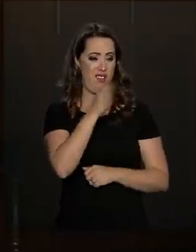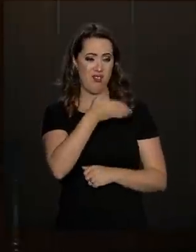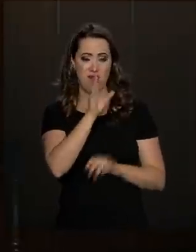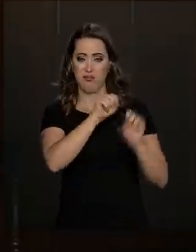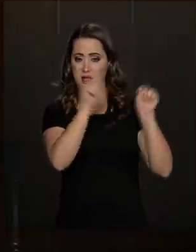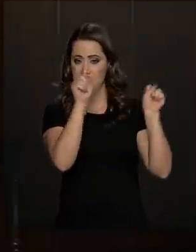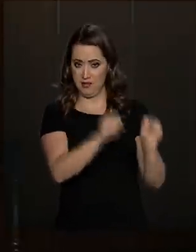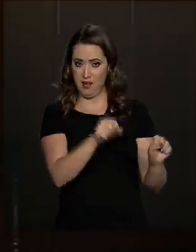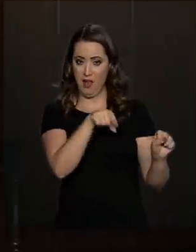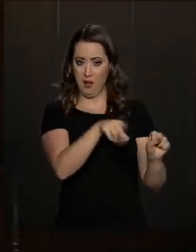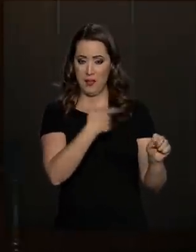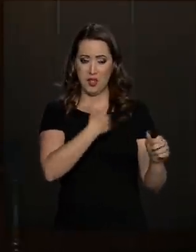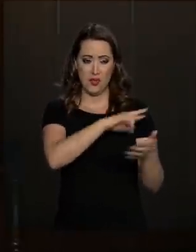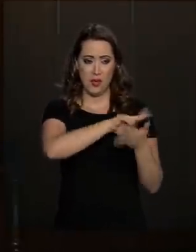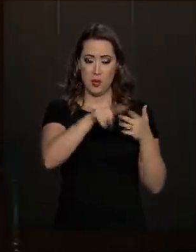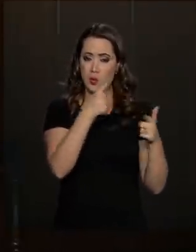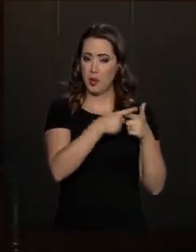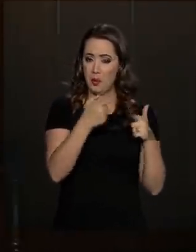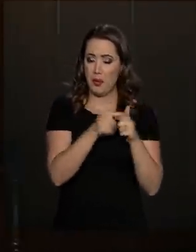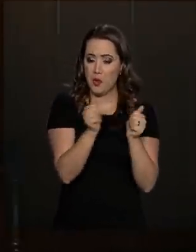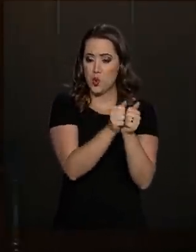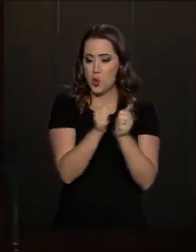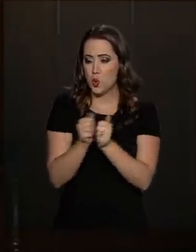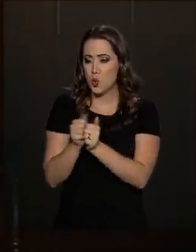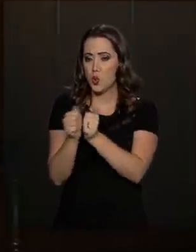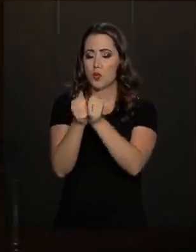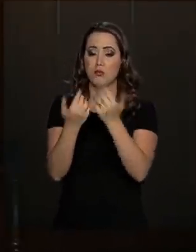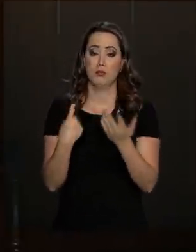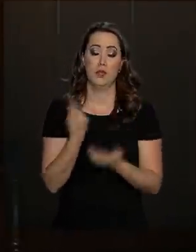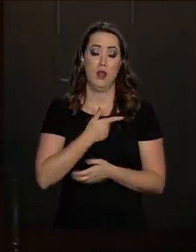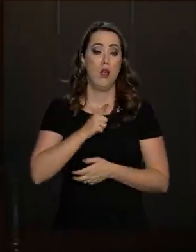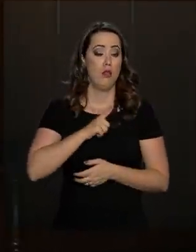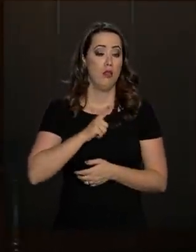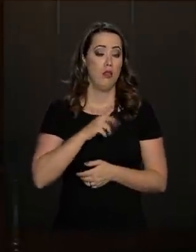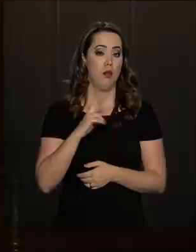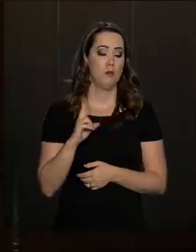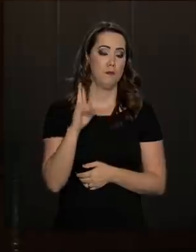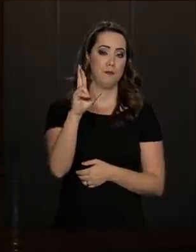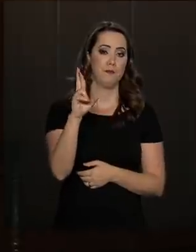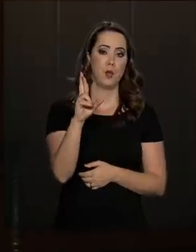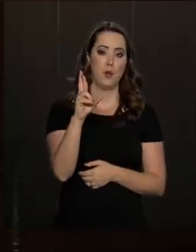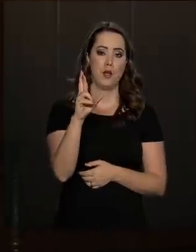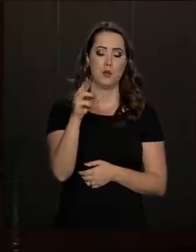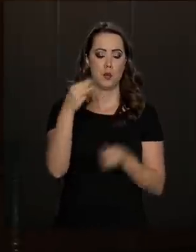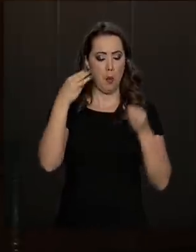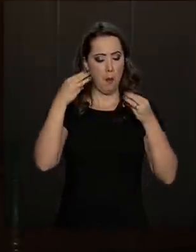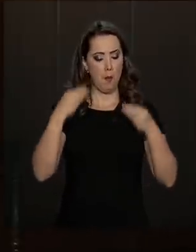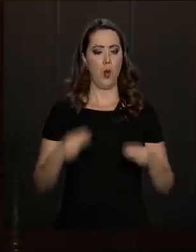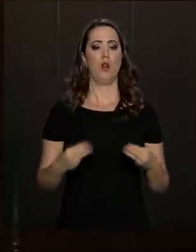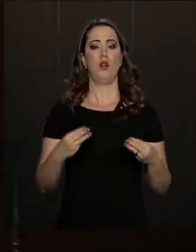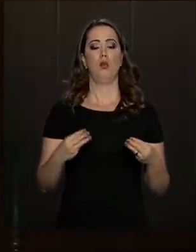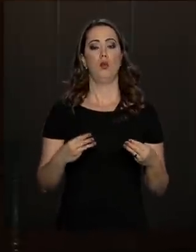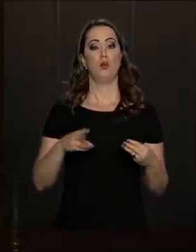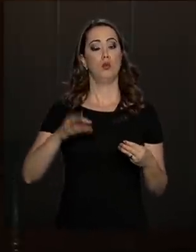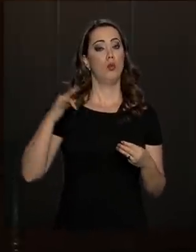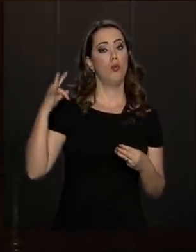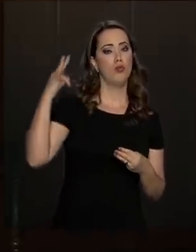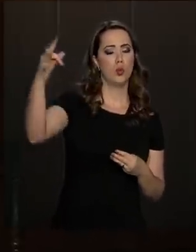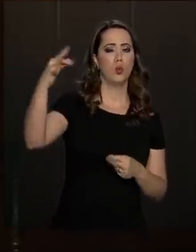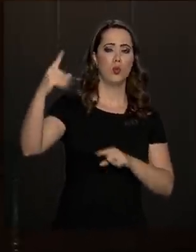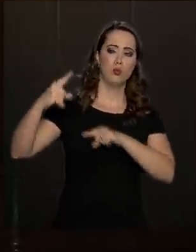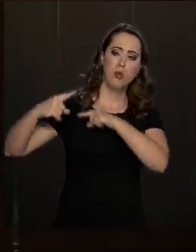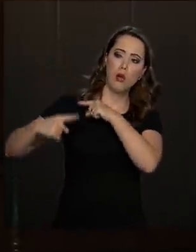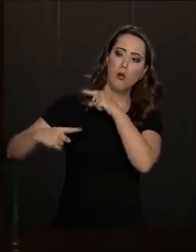cheio de bombas a bordo. Então, nós tínhamos uma responsabilidade moral com as futuras gerações de